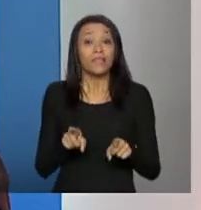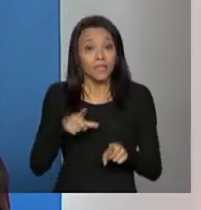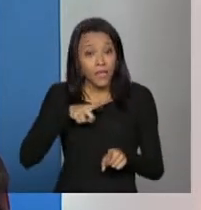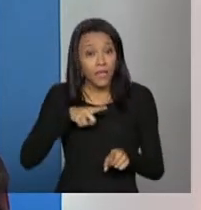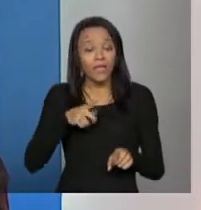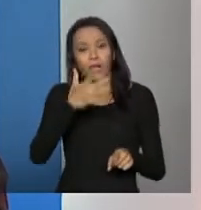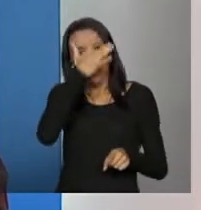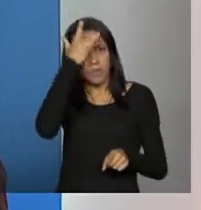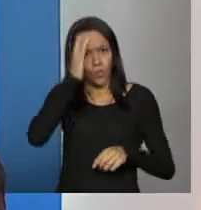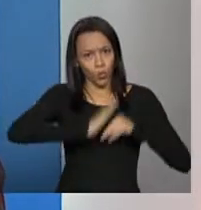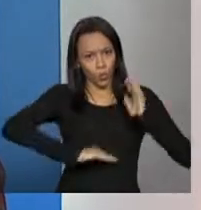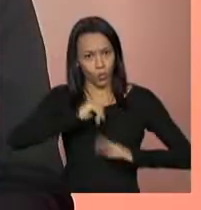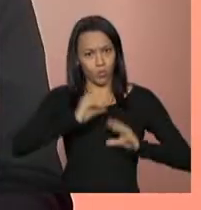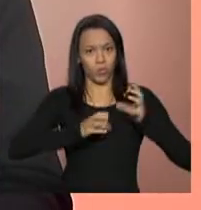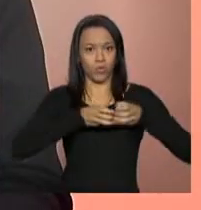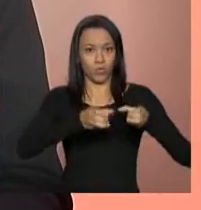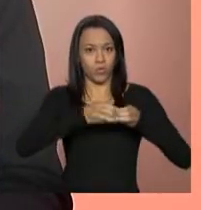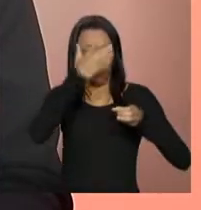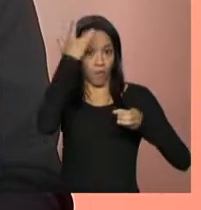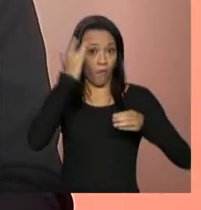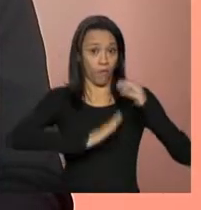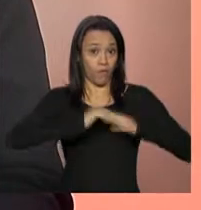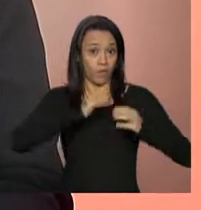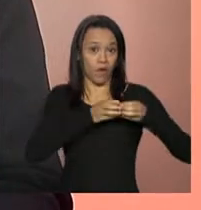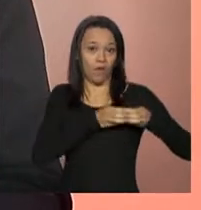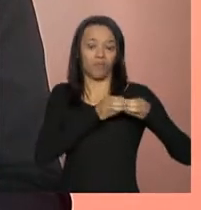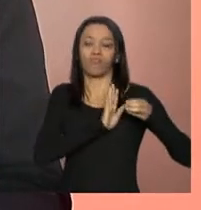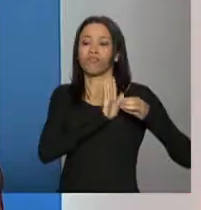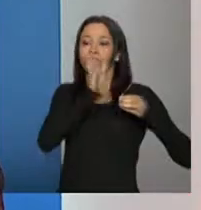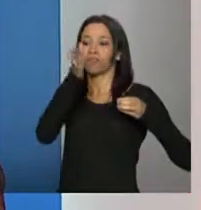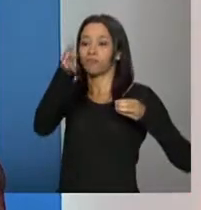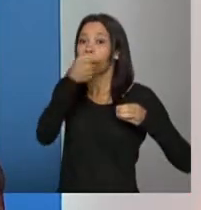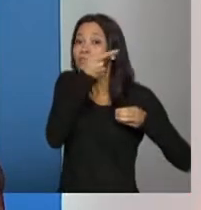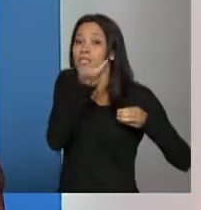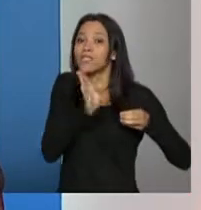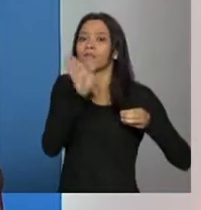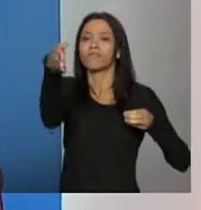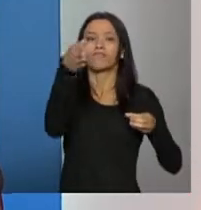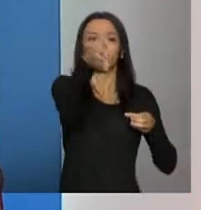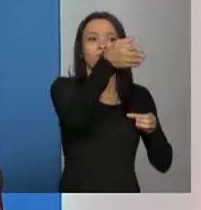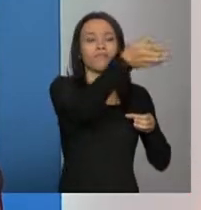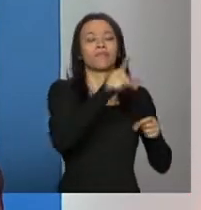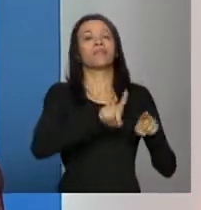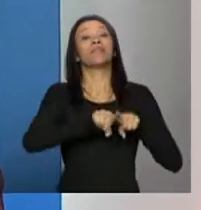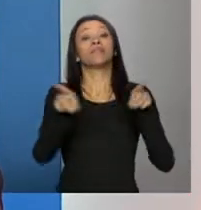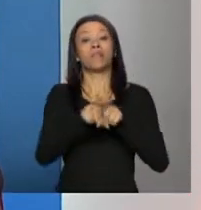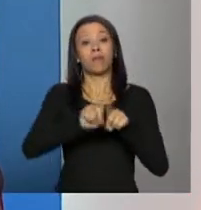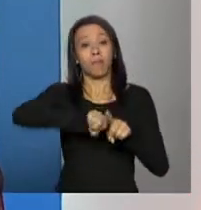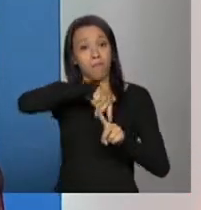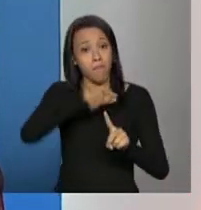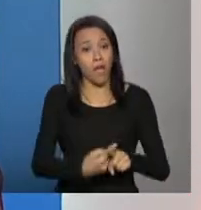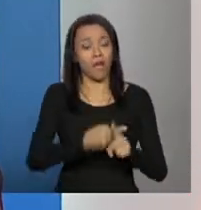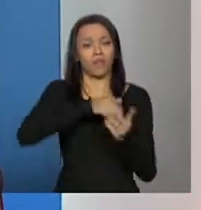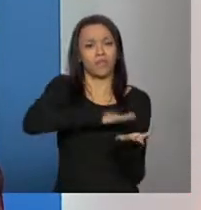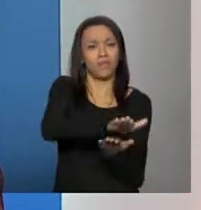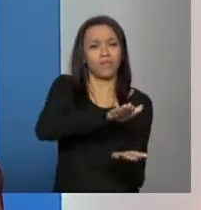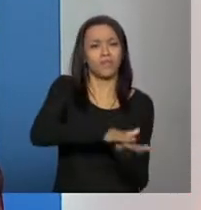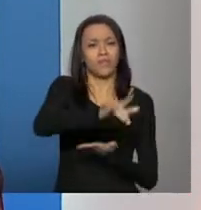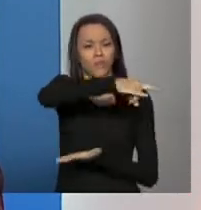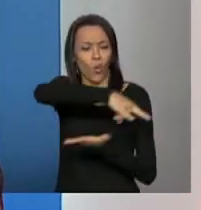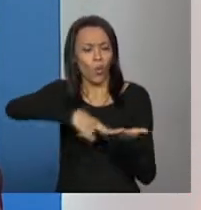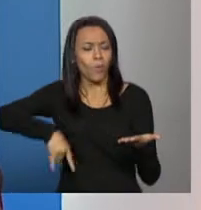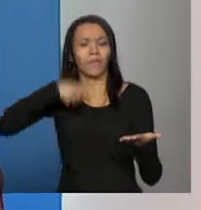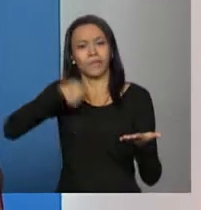deslocamento das equipes técnicas para a realização da visita, tem a impressão de documentos que são necessários para levar até a